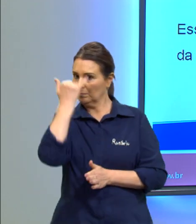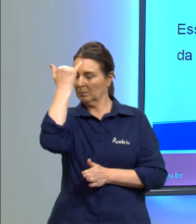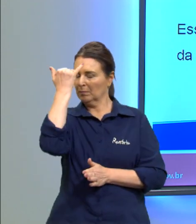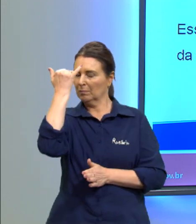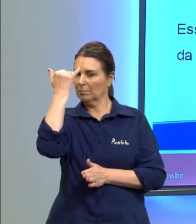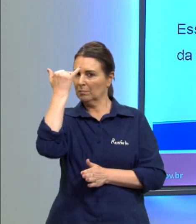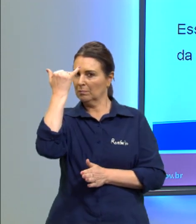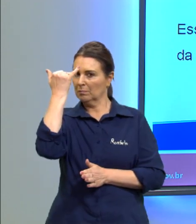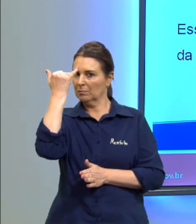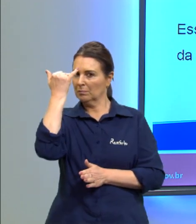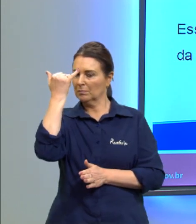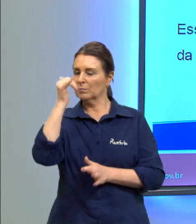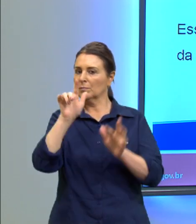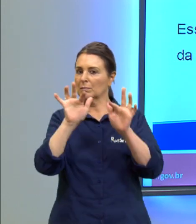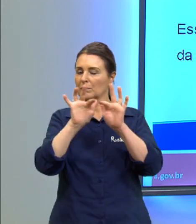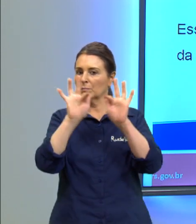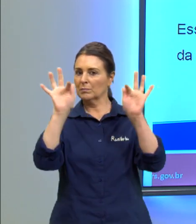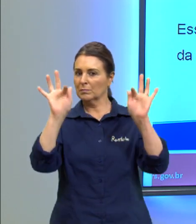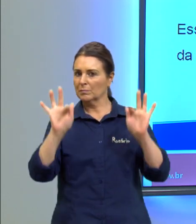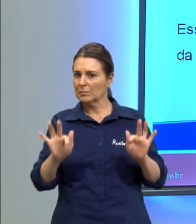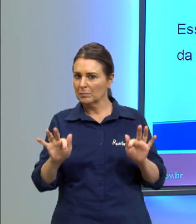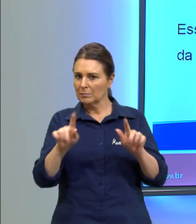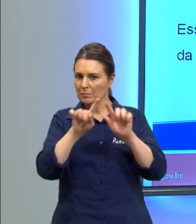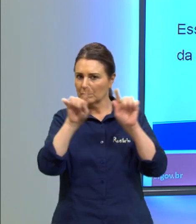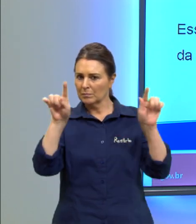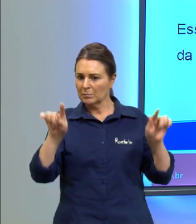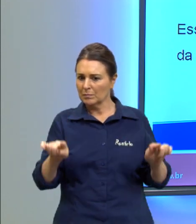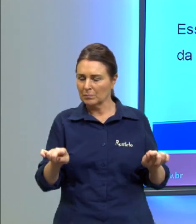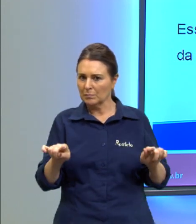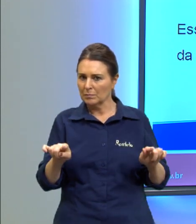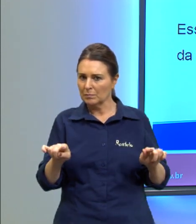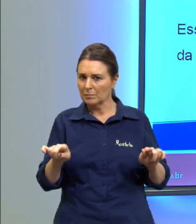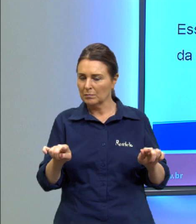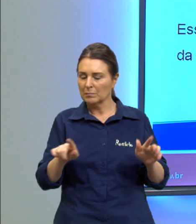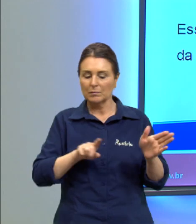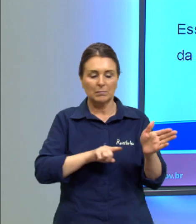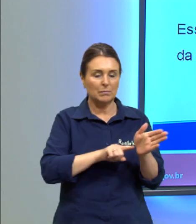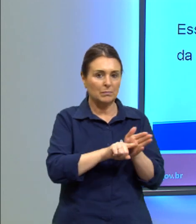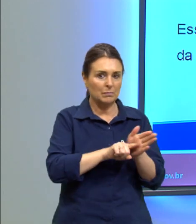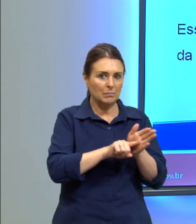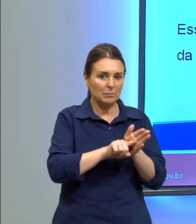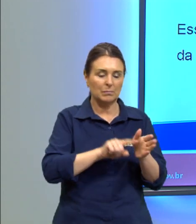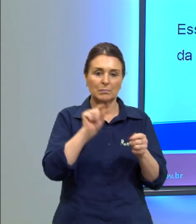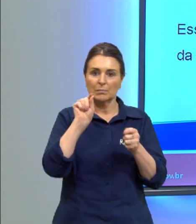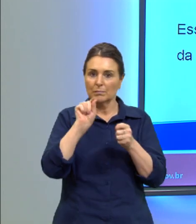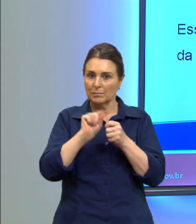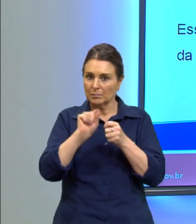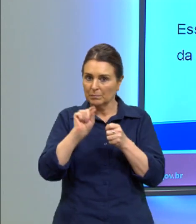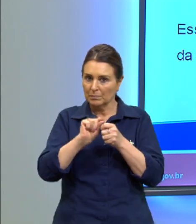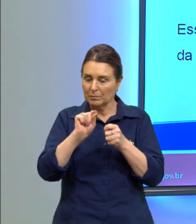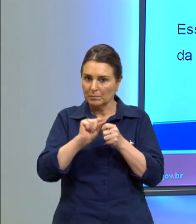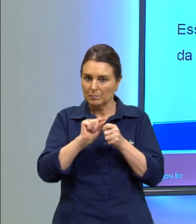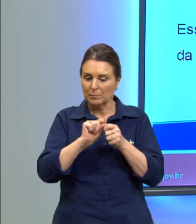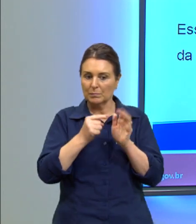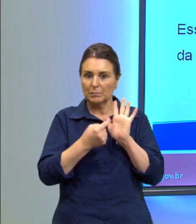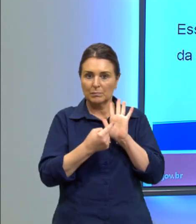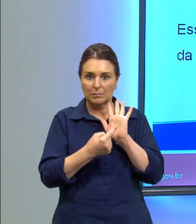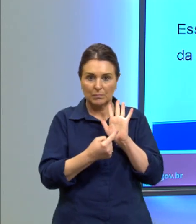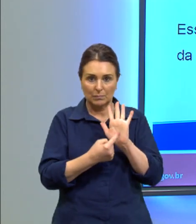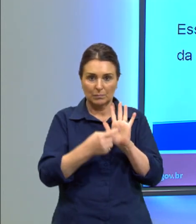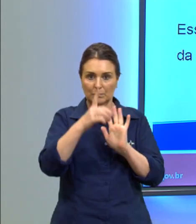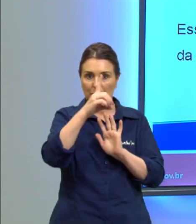sofridos por funcionários essa pesquisa realizada com uma amostra de 100